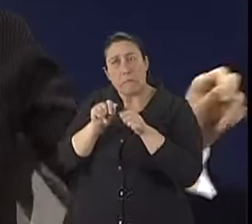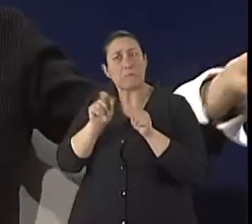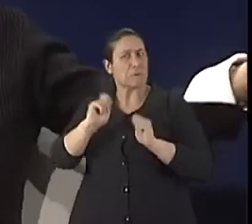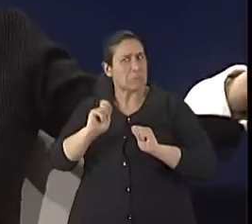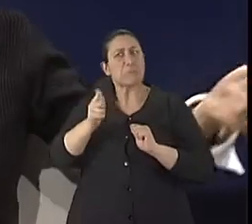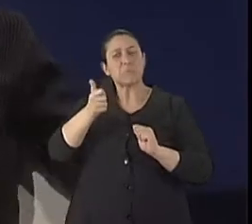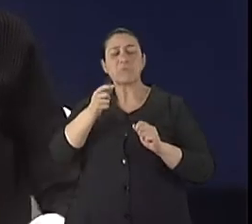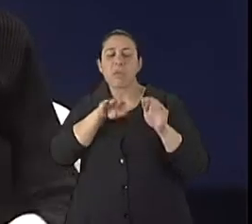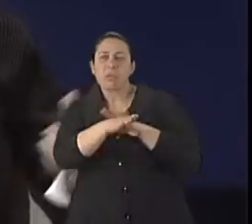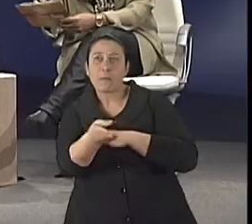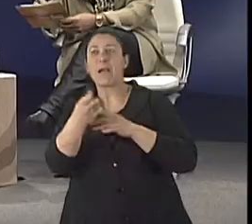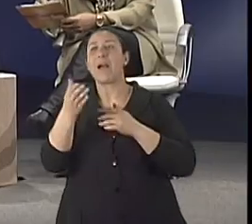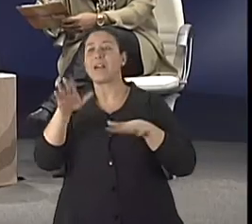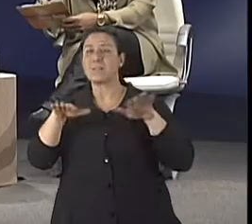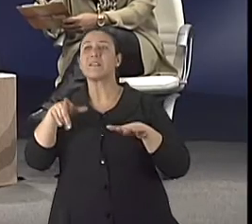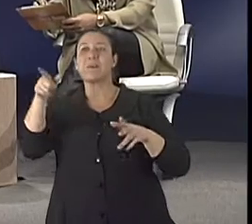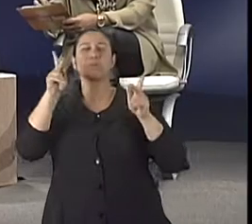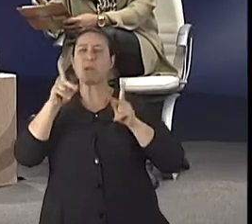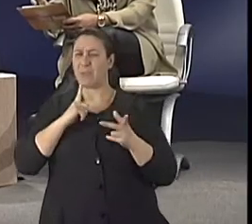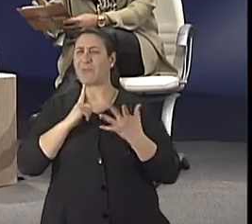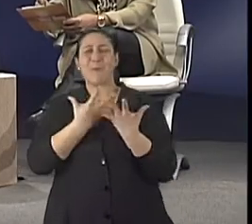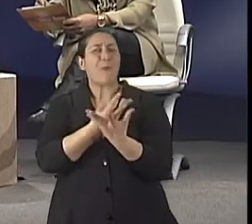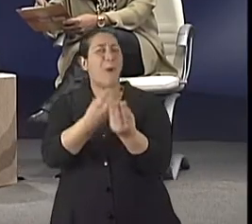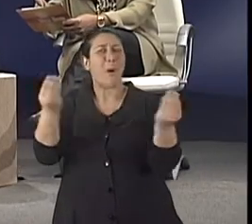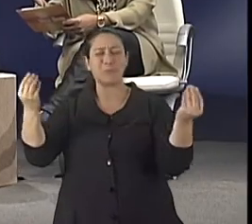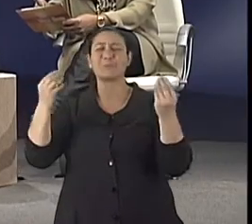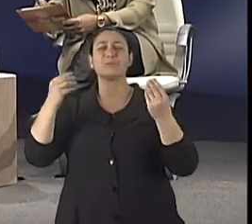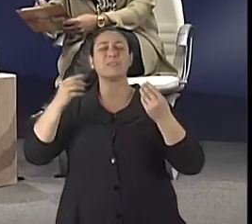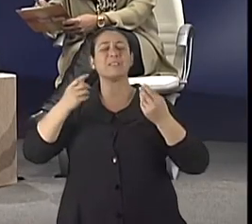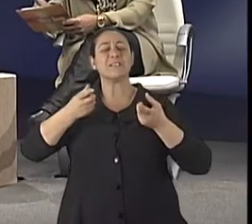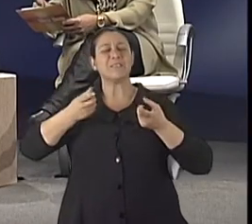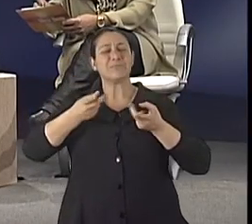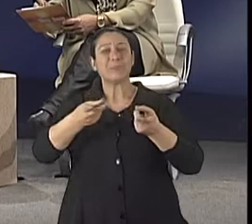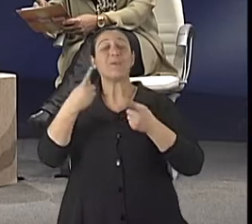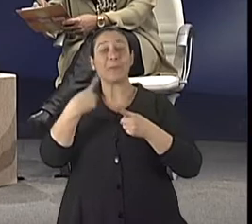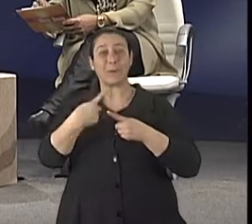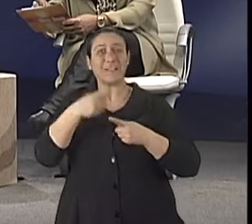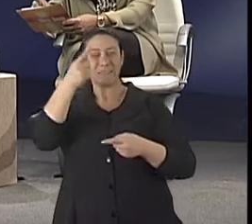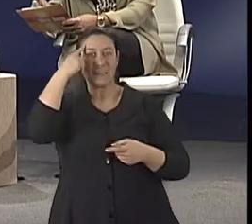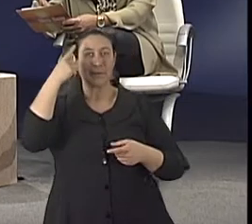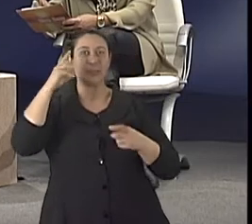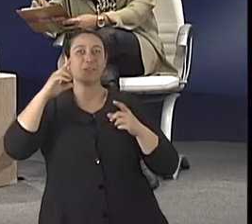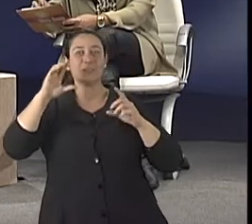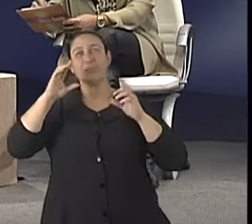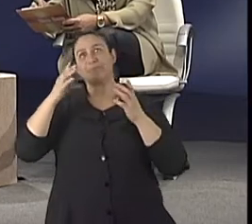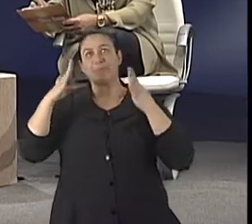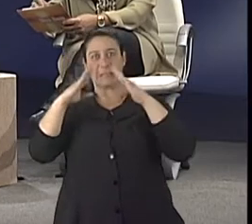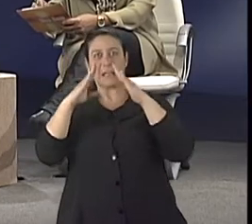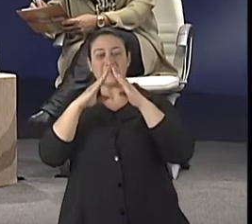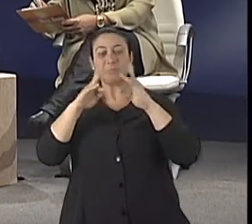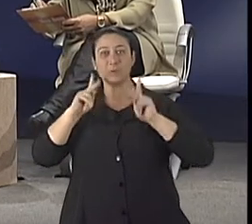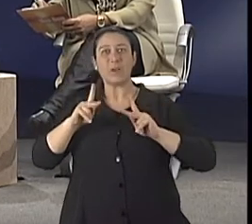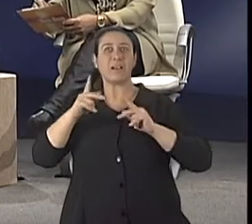acesa. Adaptam o dimmer, existem vários tipos no mercado. Só, para mim, o dimmer eu acho importantíssimo. Porque o escuro, até, não é, preciso ser idoso para cair.